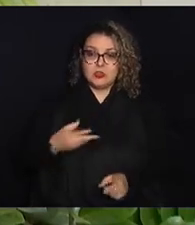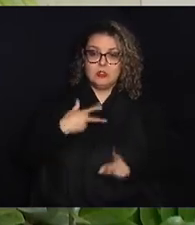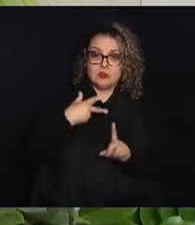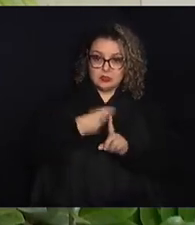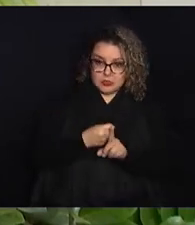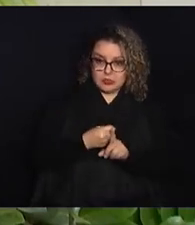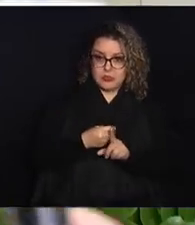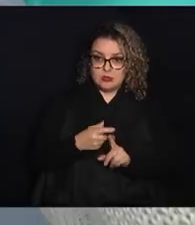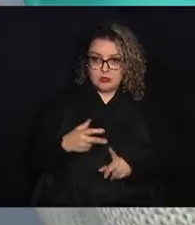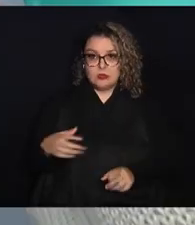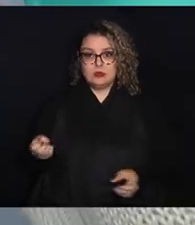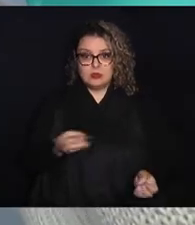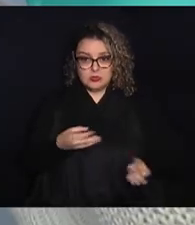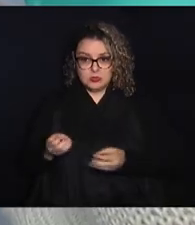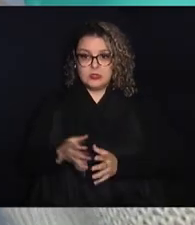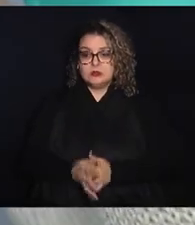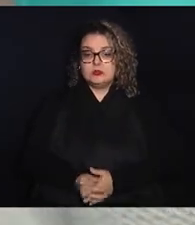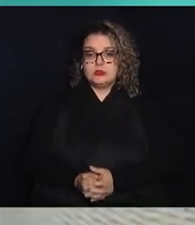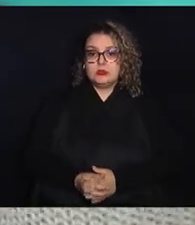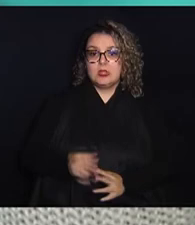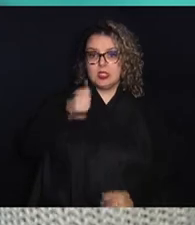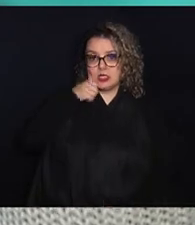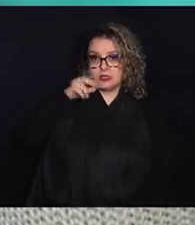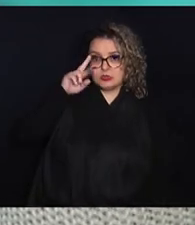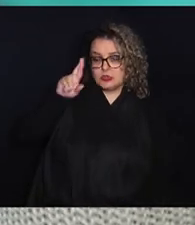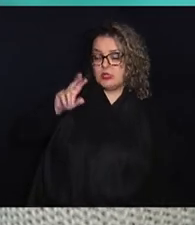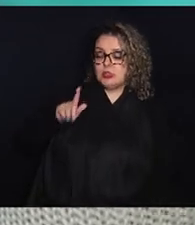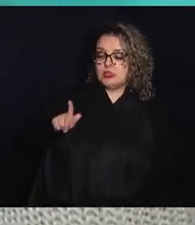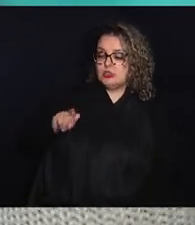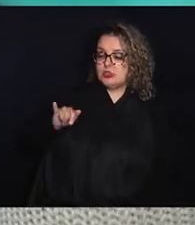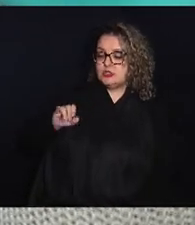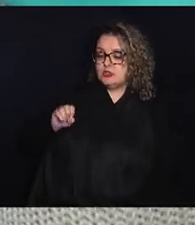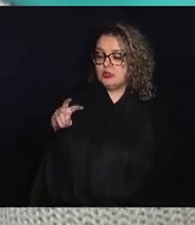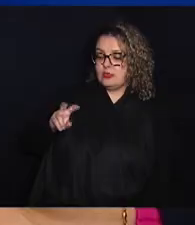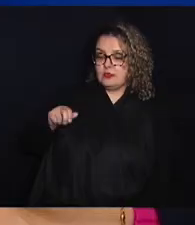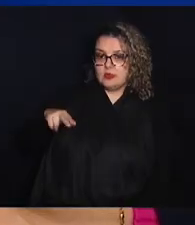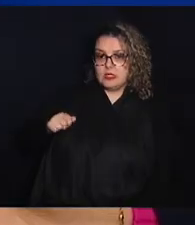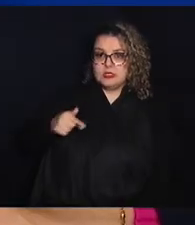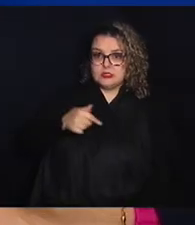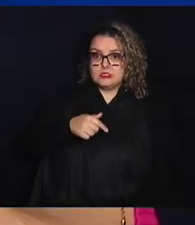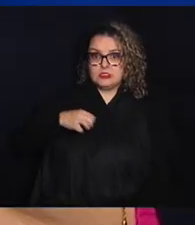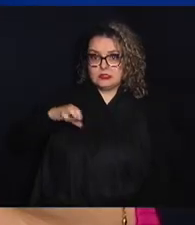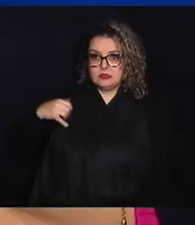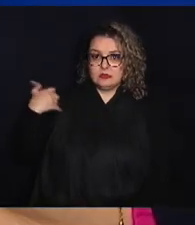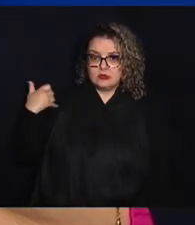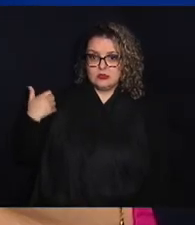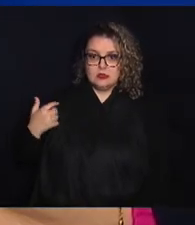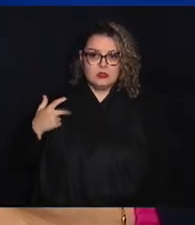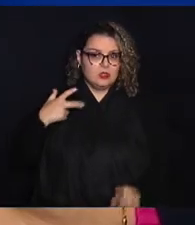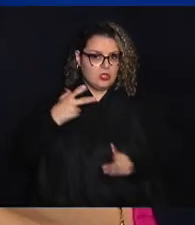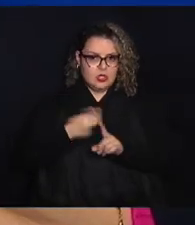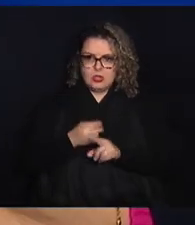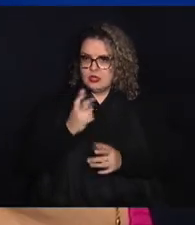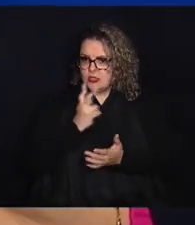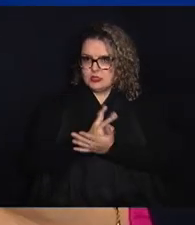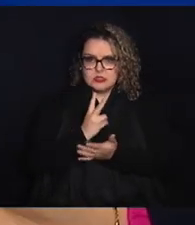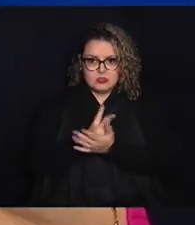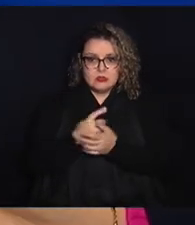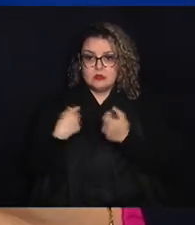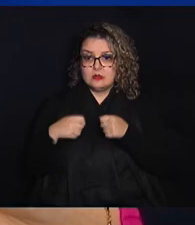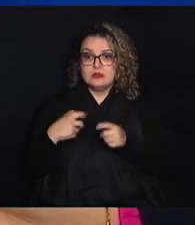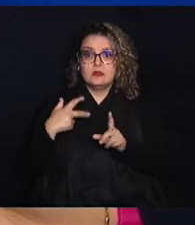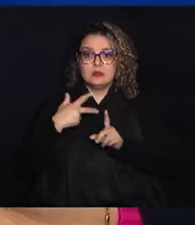com essa vacina atualizada. A dona Giovana, de 79 anos, dá o exemplo. Nossa, eu tomo vacina, a hora que eu precisar,